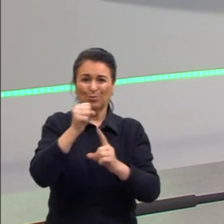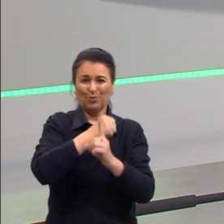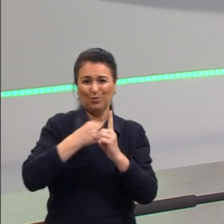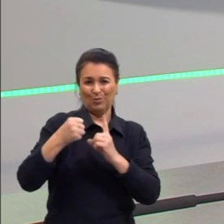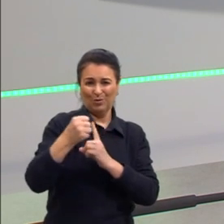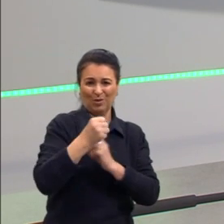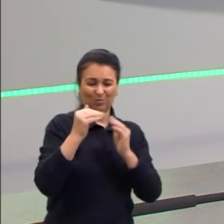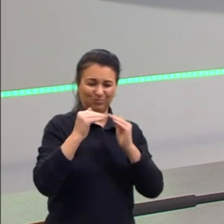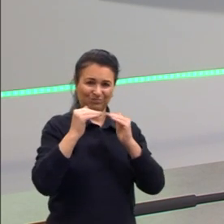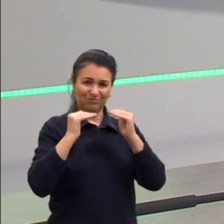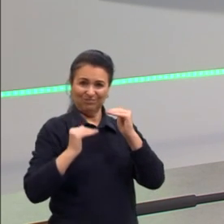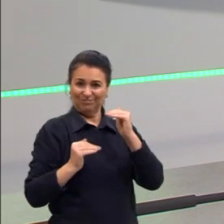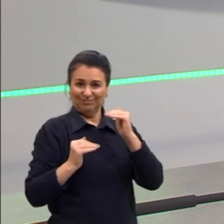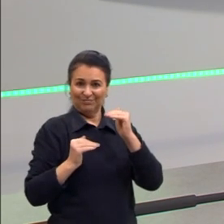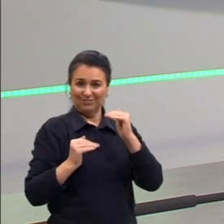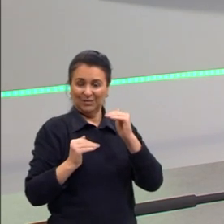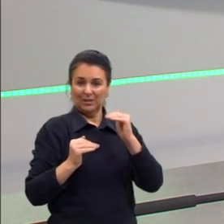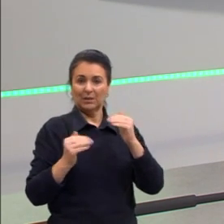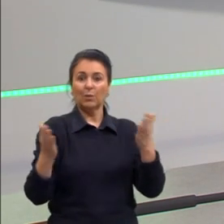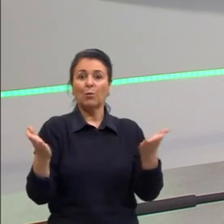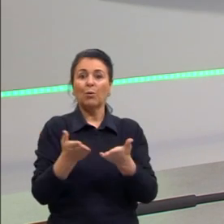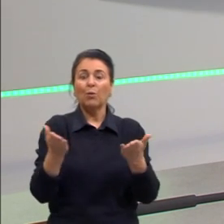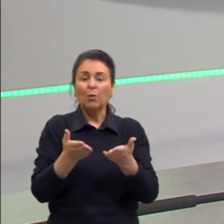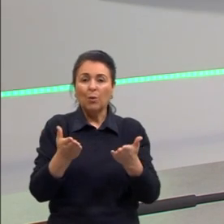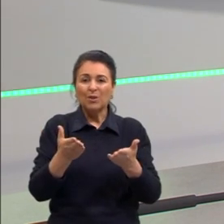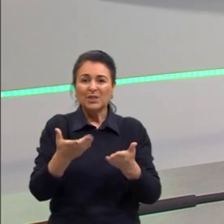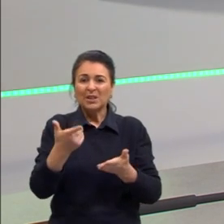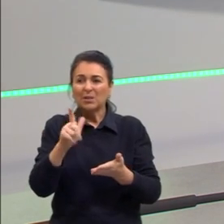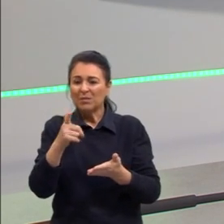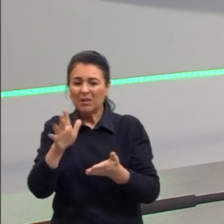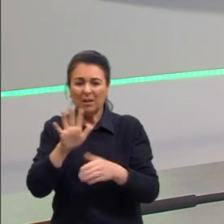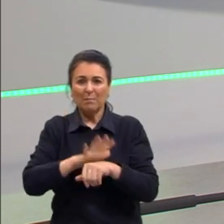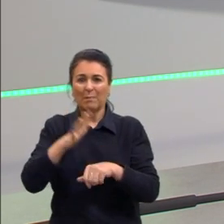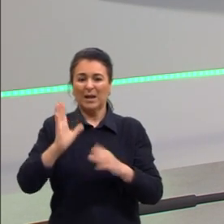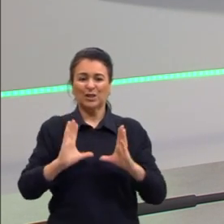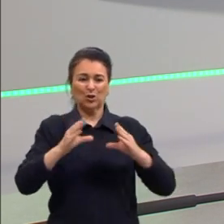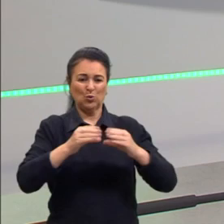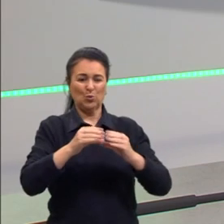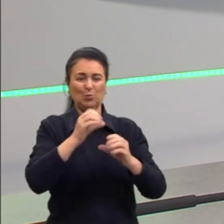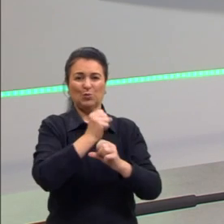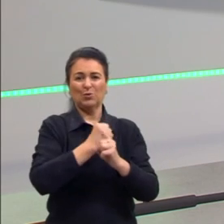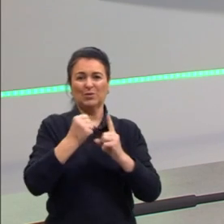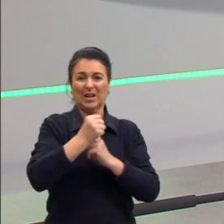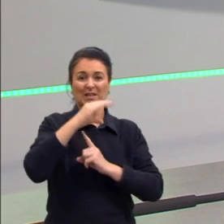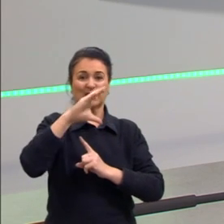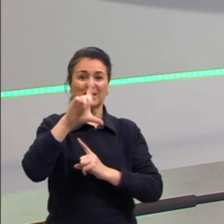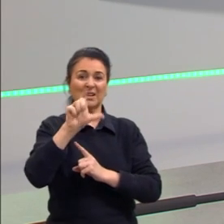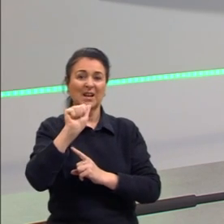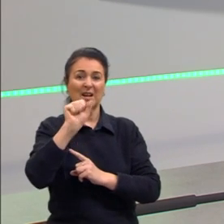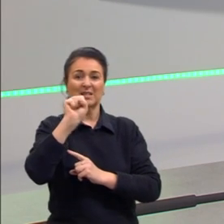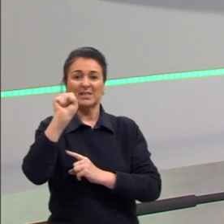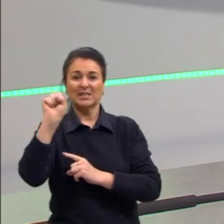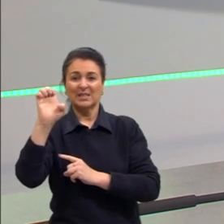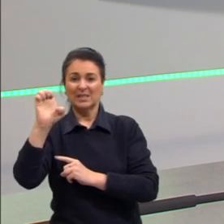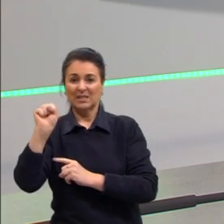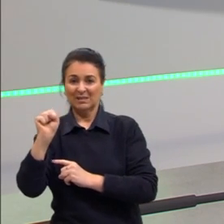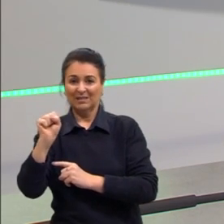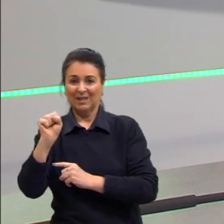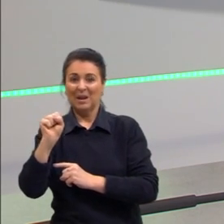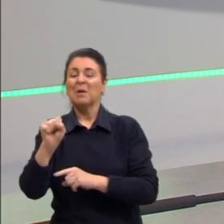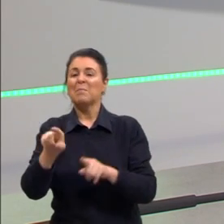vice-versa. Então, gente diz que hoje não existem mais essas classes sociais. Porém, nas entrelinhas, nós sabemos que sim,